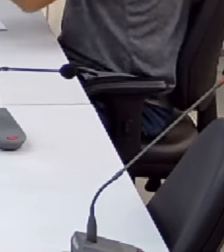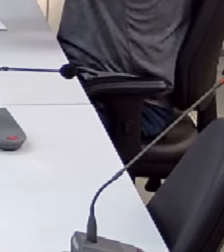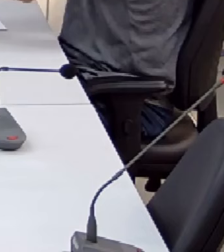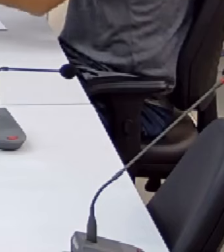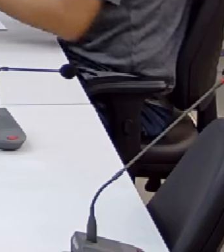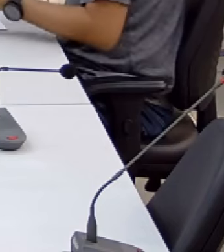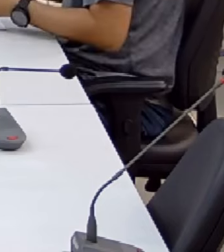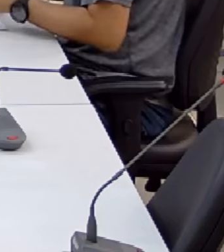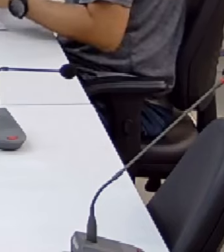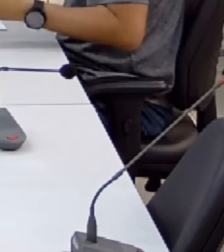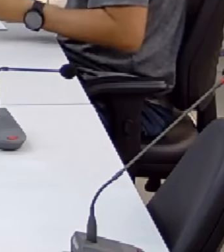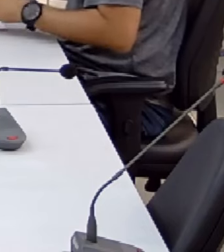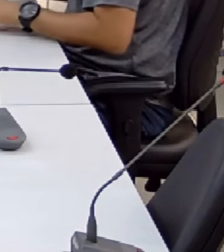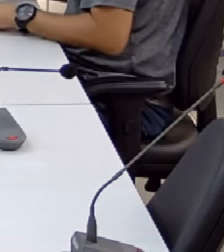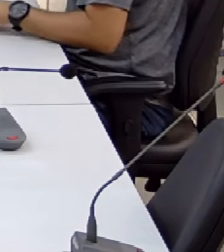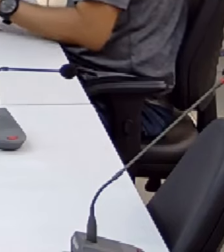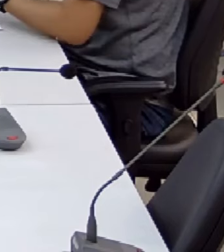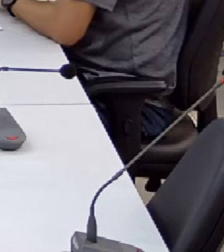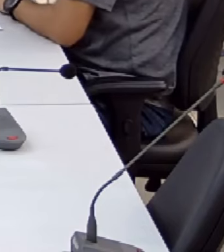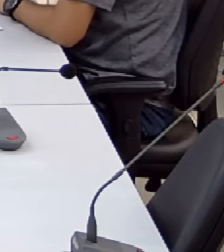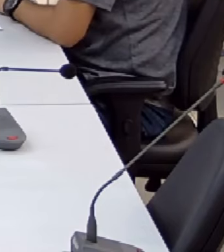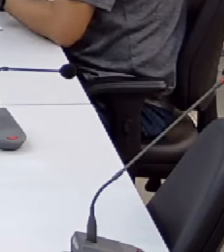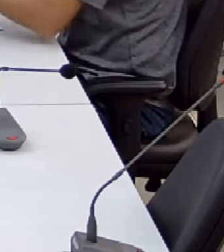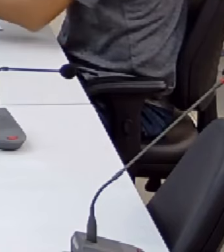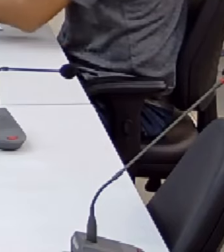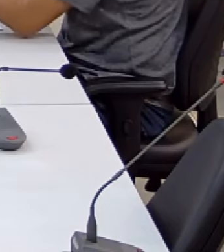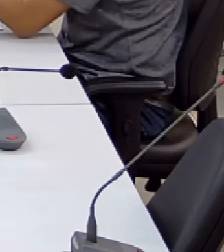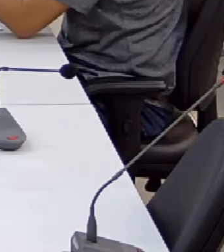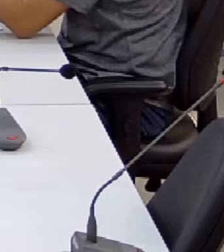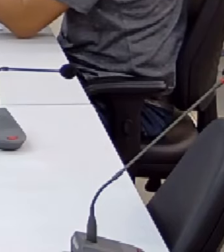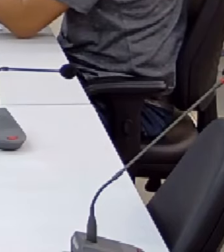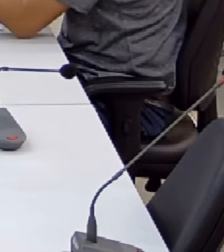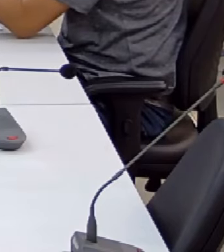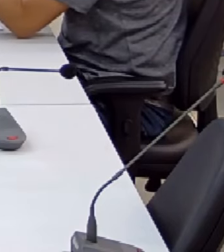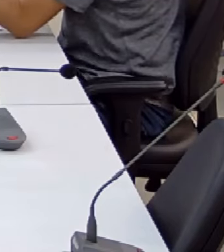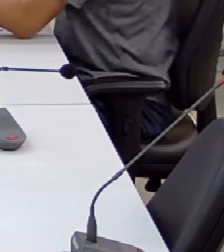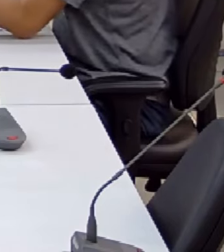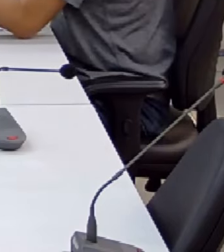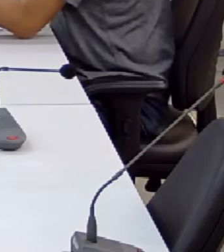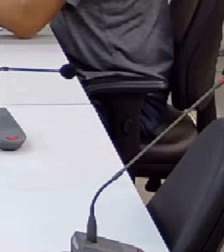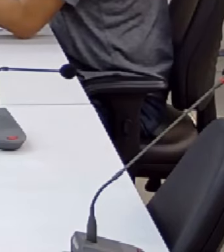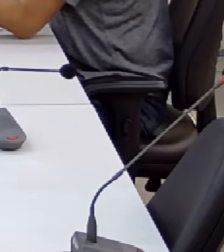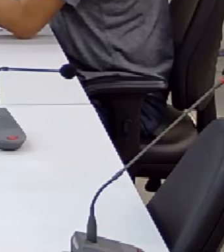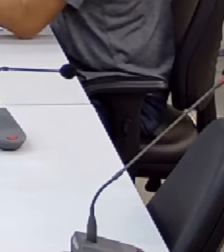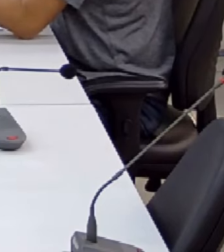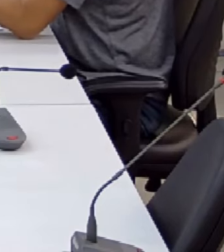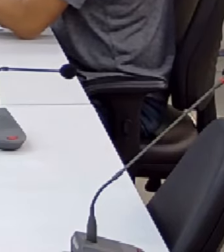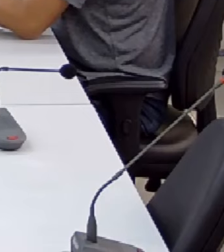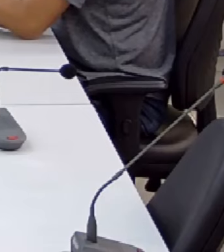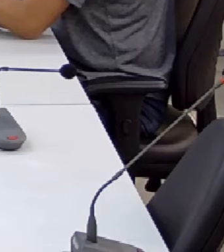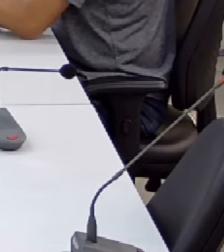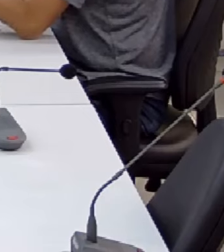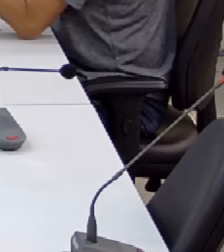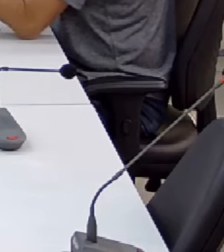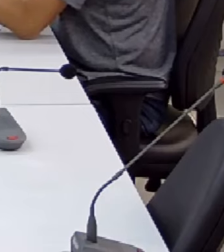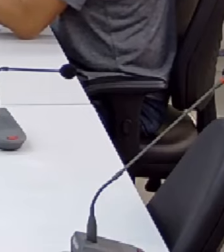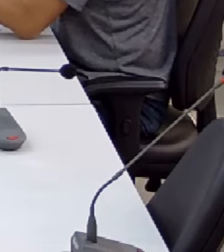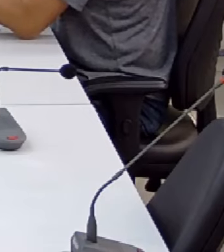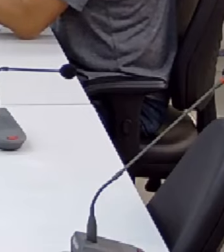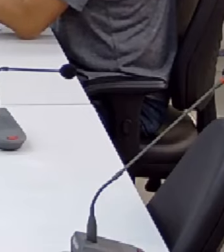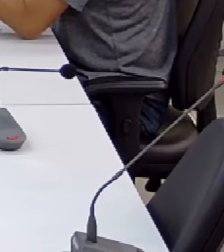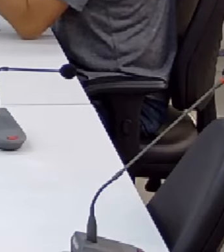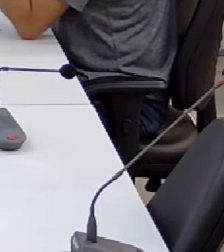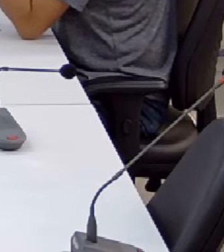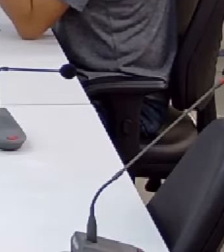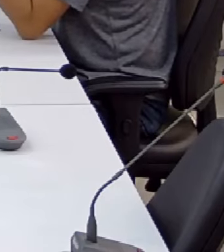quando você tem uma estrutura totalmente defasada a população ela o que? tem prejuízo por causa disso então isso também está